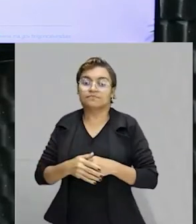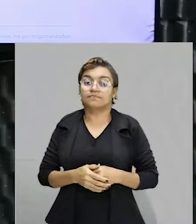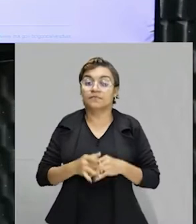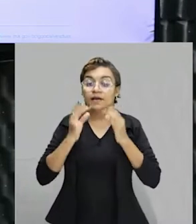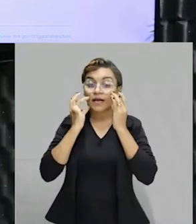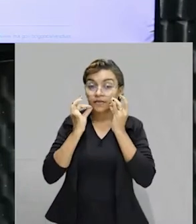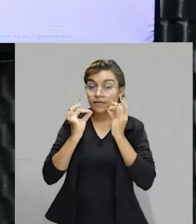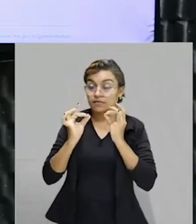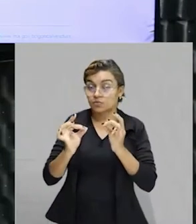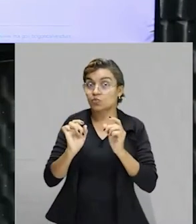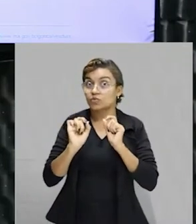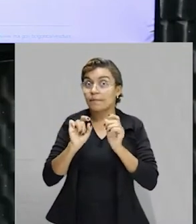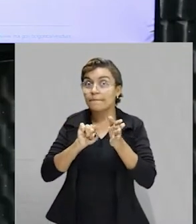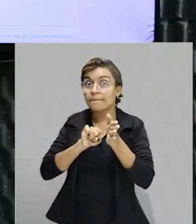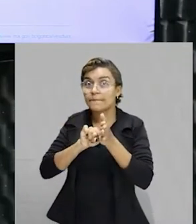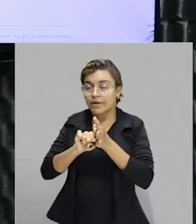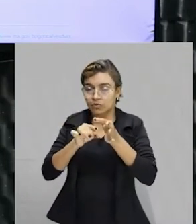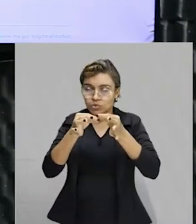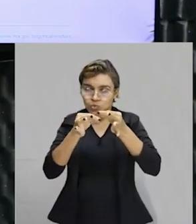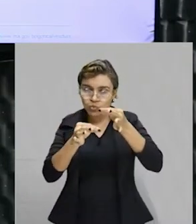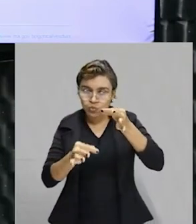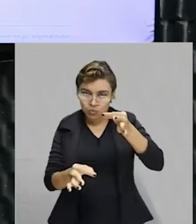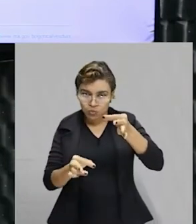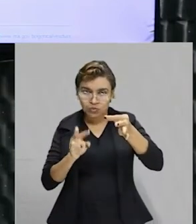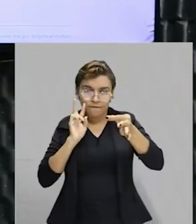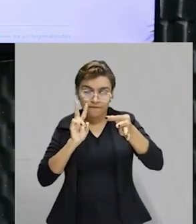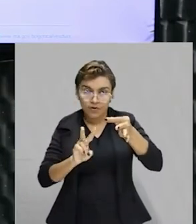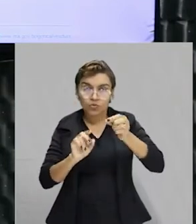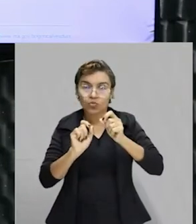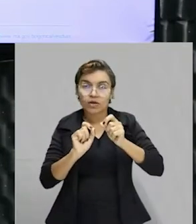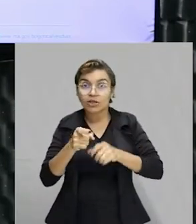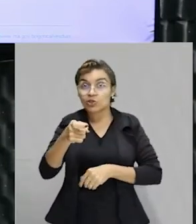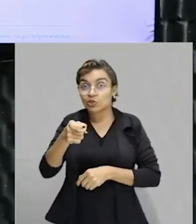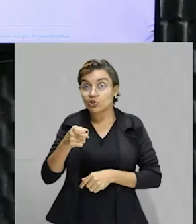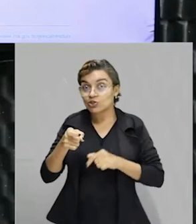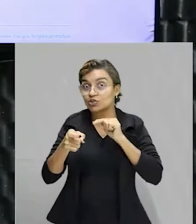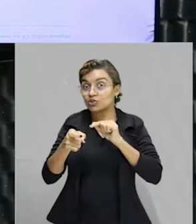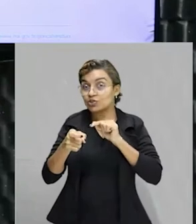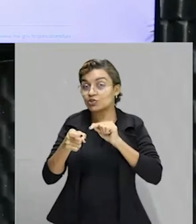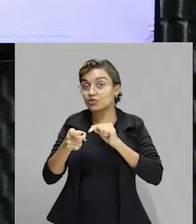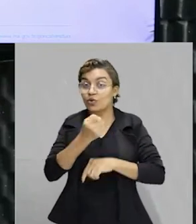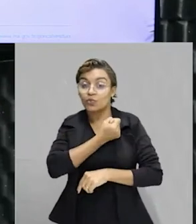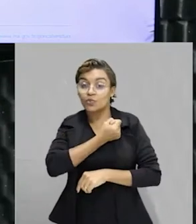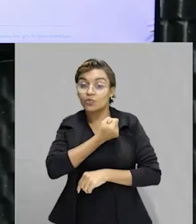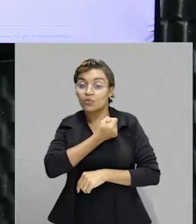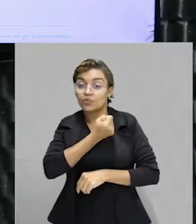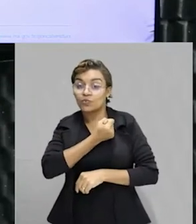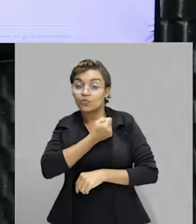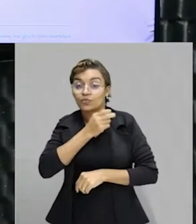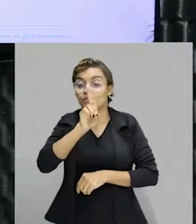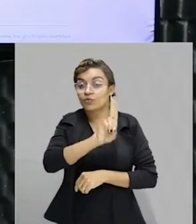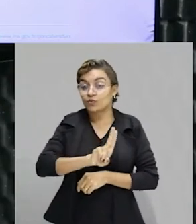Que na questão, nós vamos chamar de X justamente esse valor que vai ser alocado